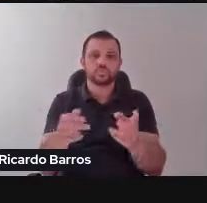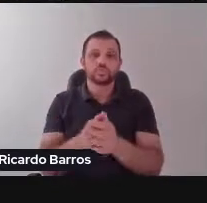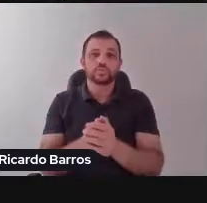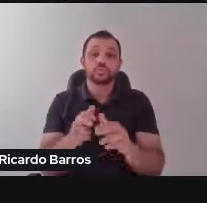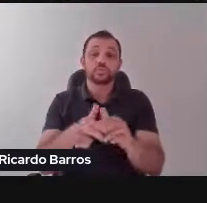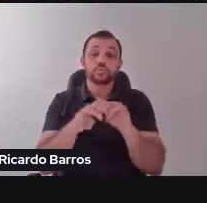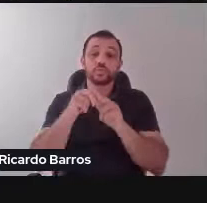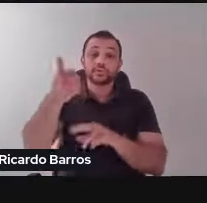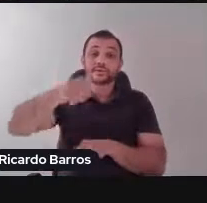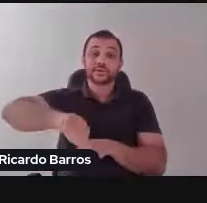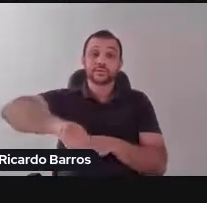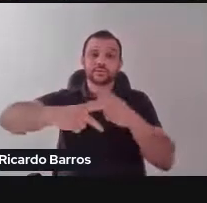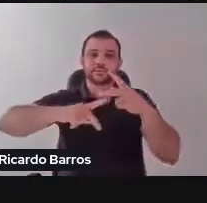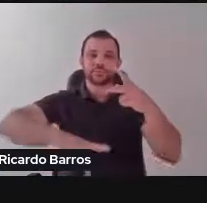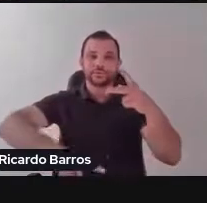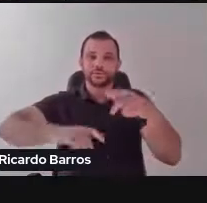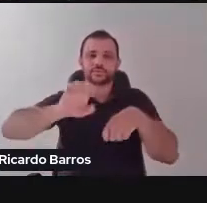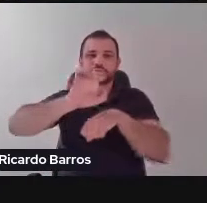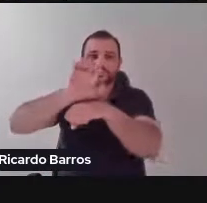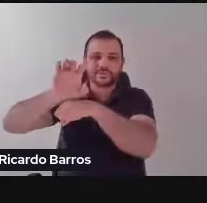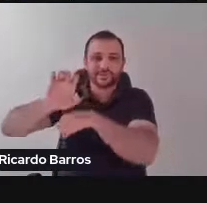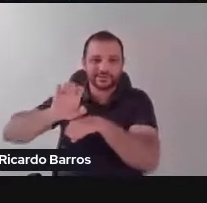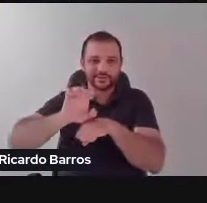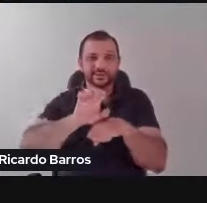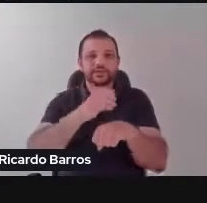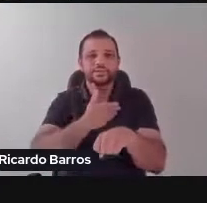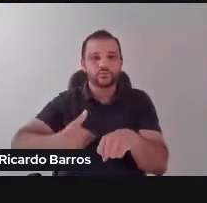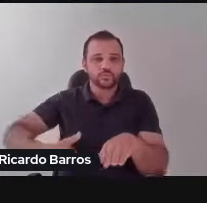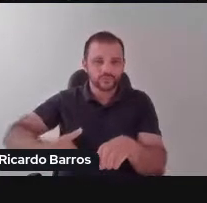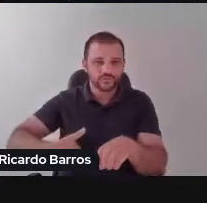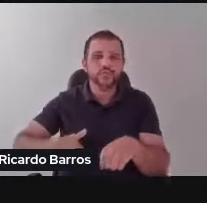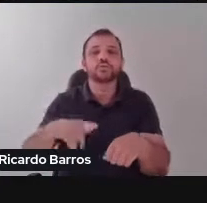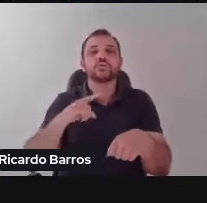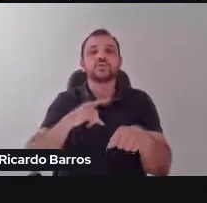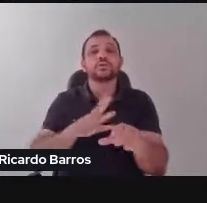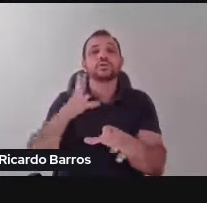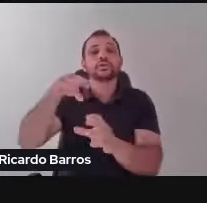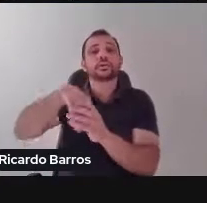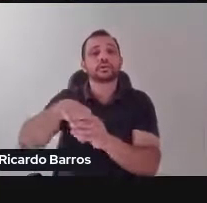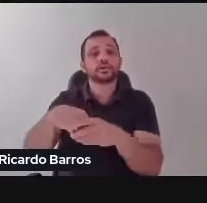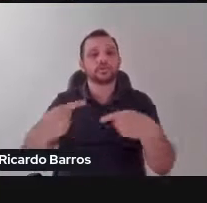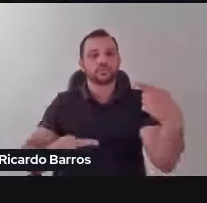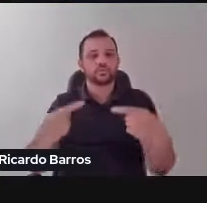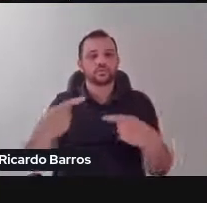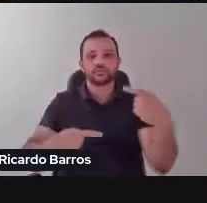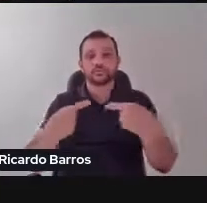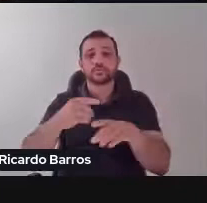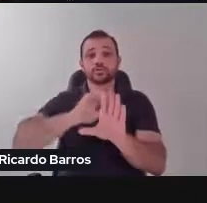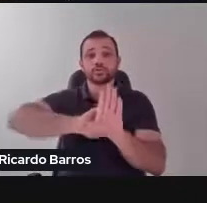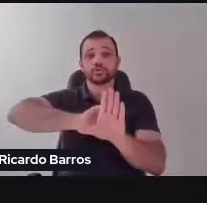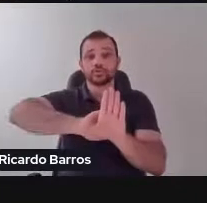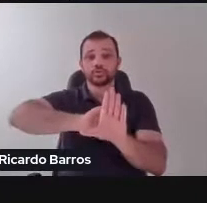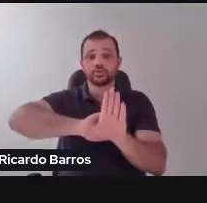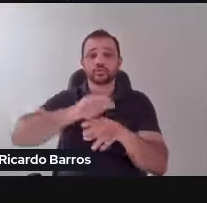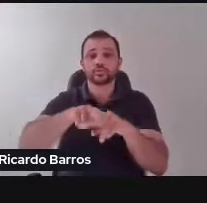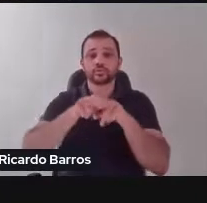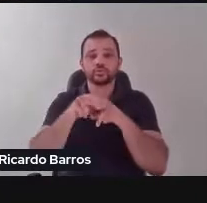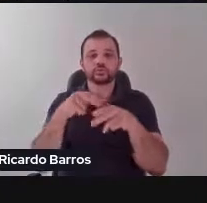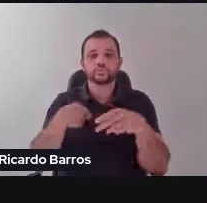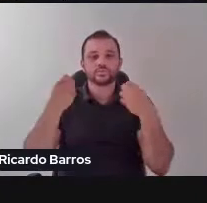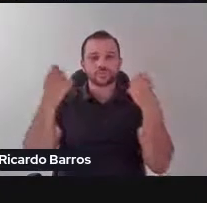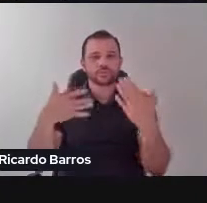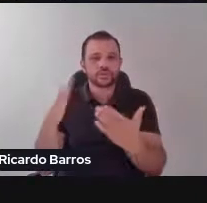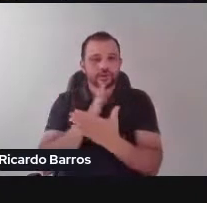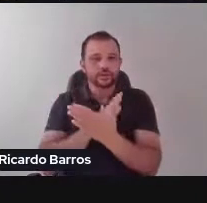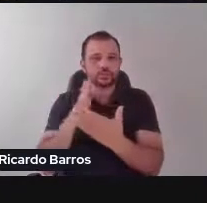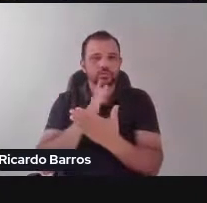acompanhada por diversos conflitos de ideologias. E aqui eu visito, por exemplo, cientistas políticos e filósofos, inclusive, para